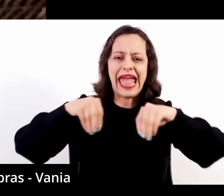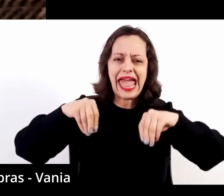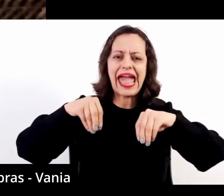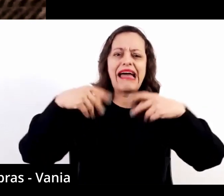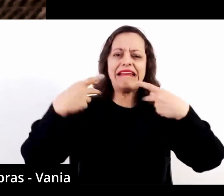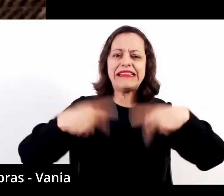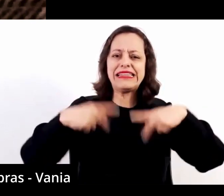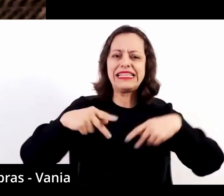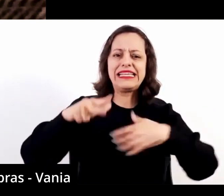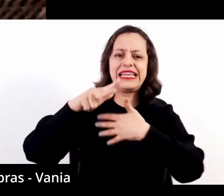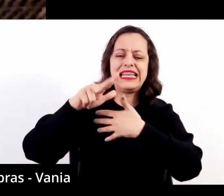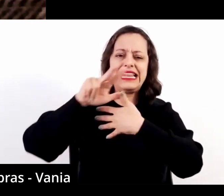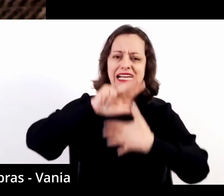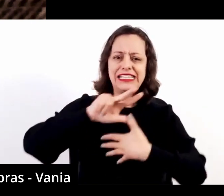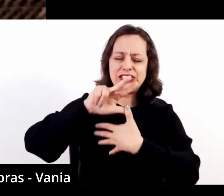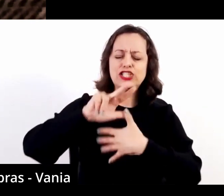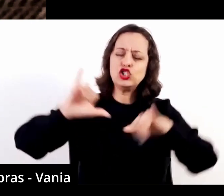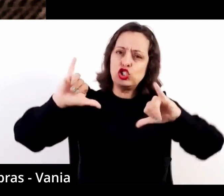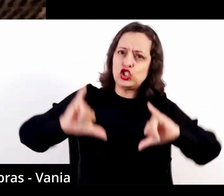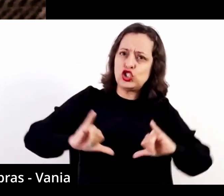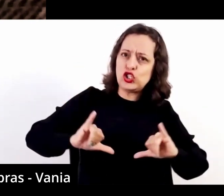pelo sofrimento, mas, ao mesmo tempo,